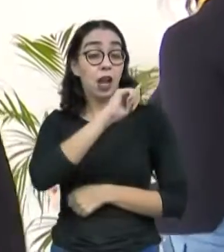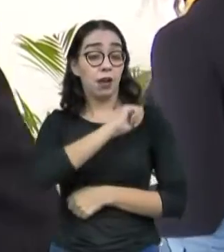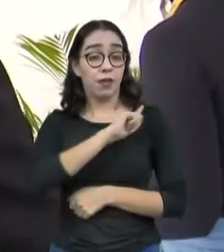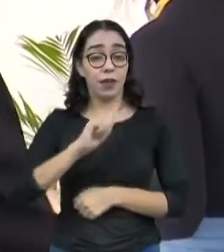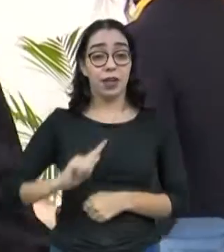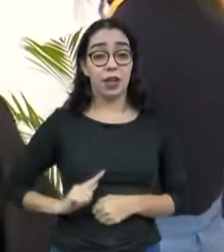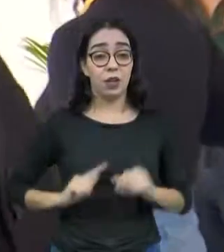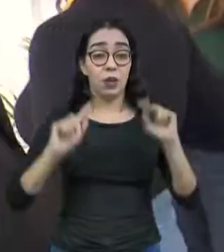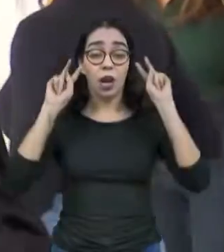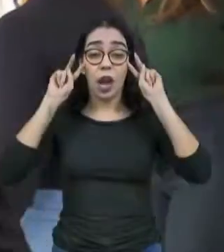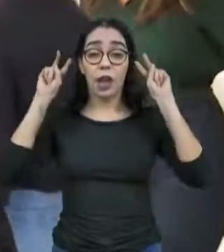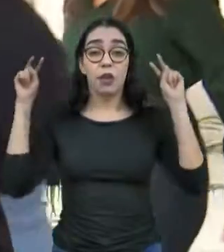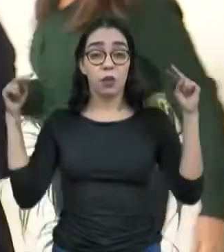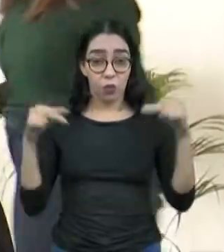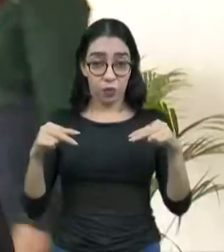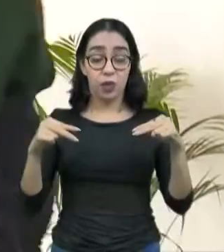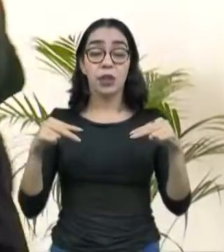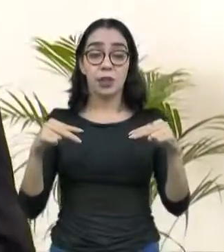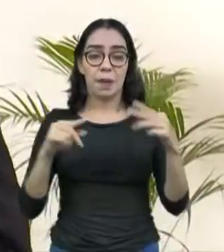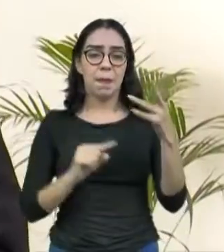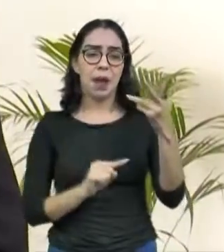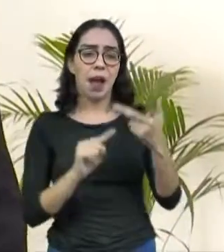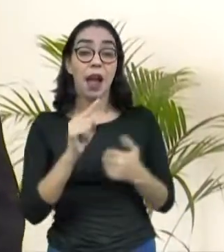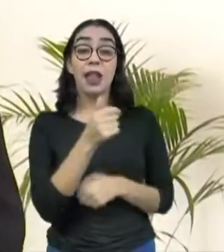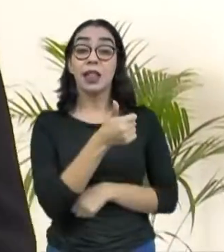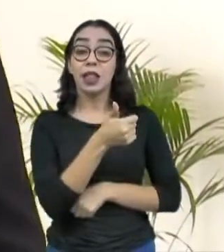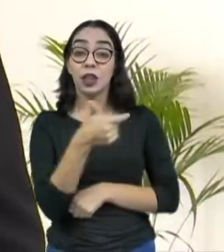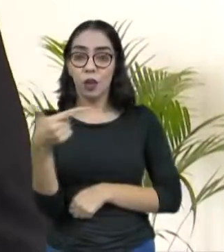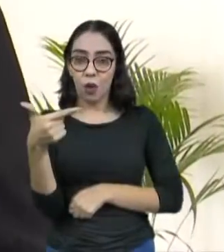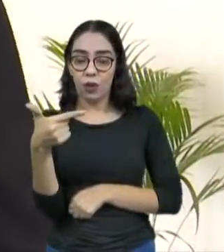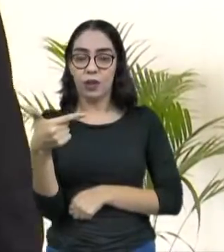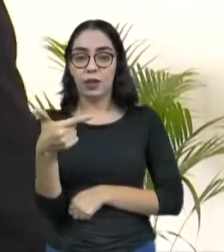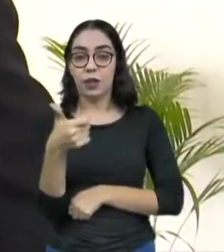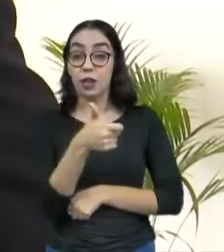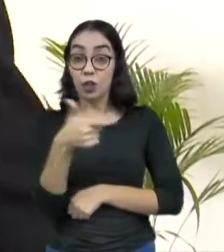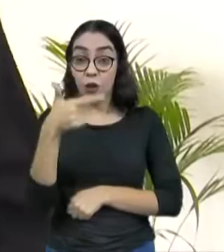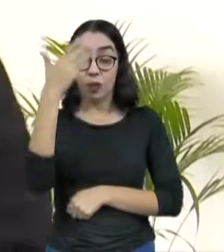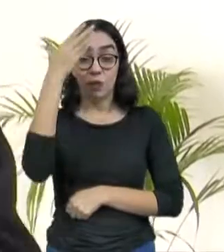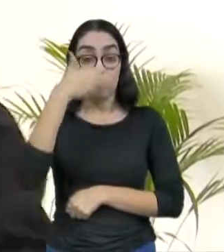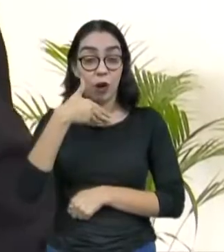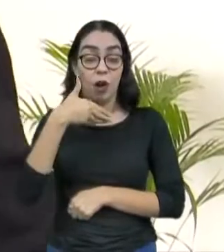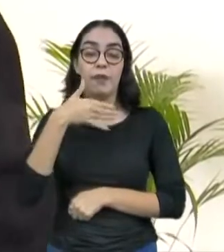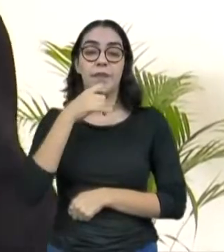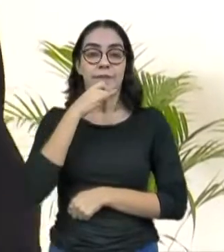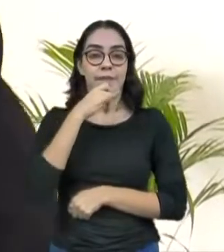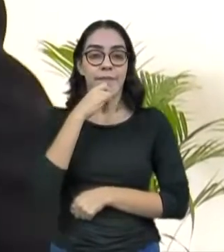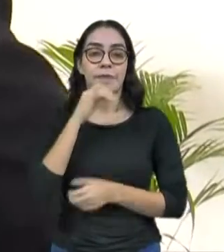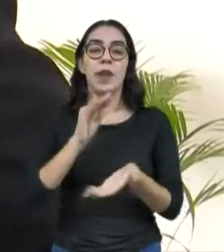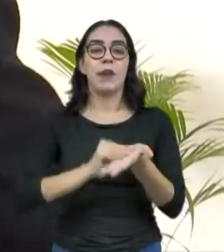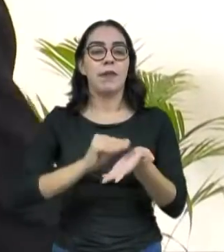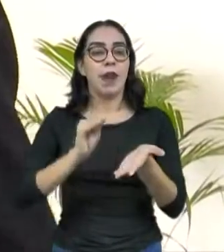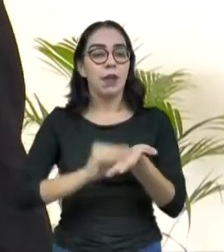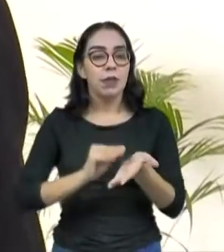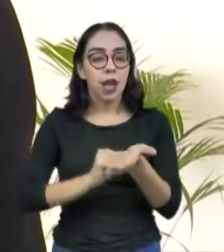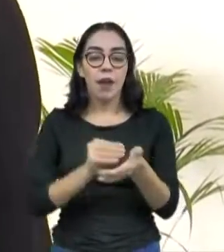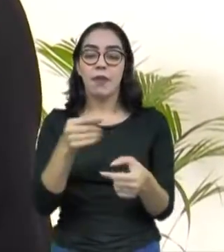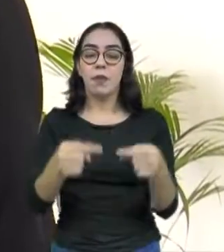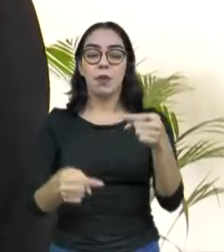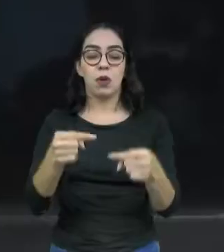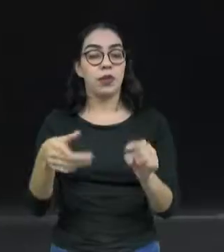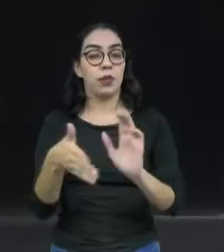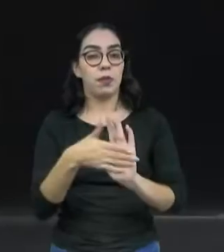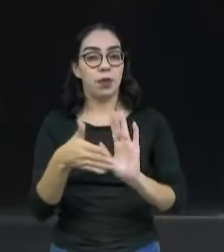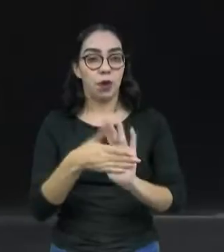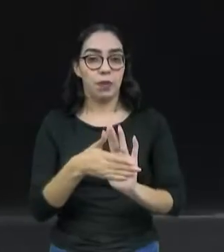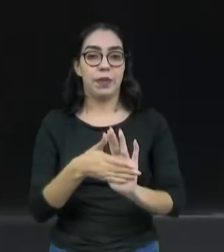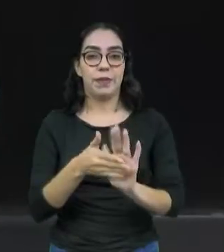em que nós lá elencamos 12 evidências. Uma das evidências era a ausência de circuitos e propostas de políticas de mediação de conflitos.